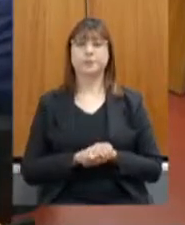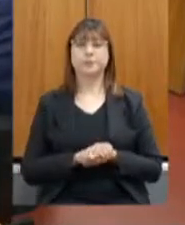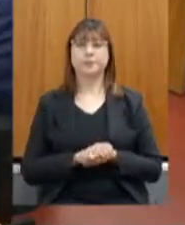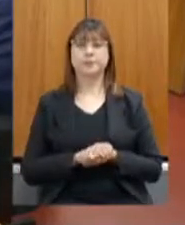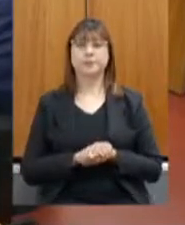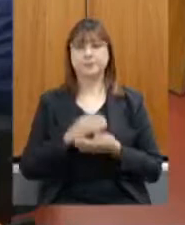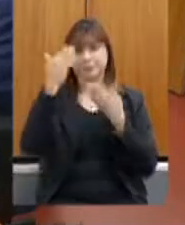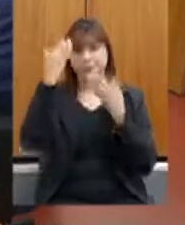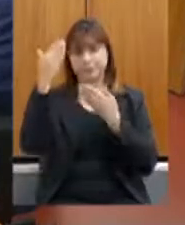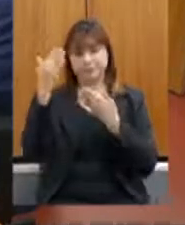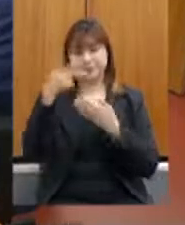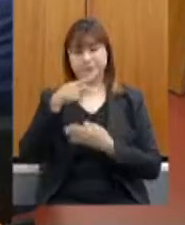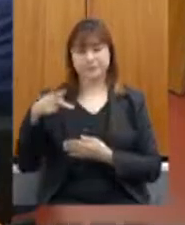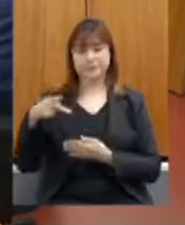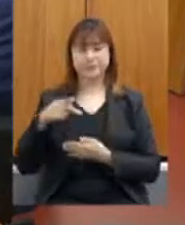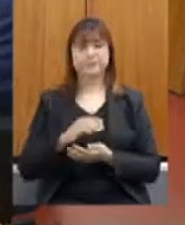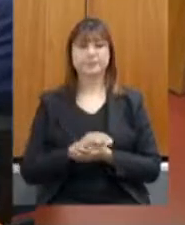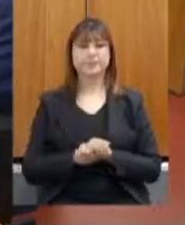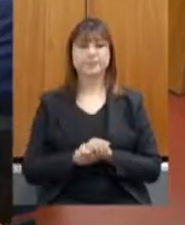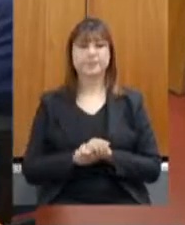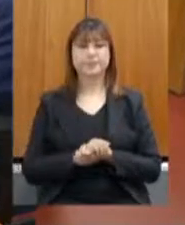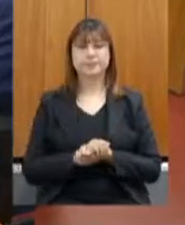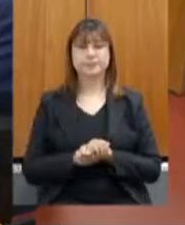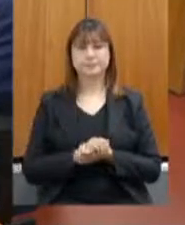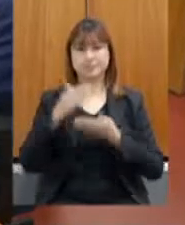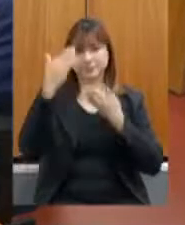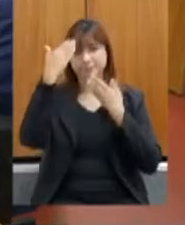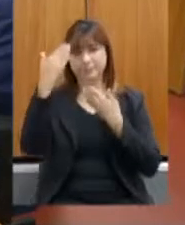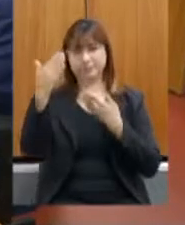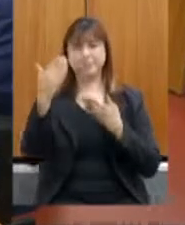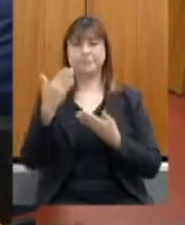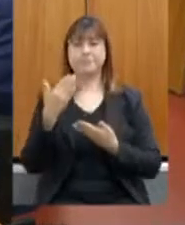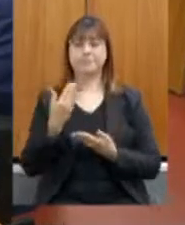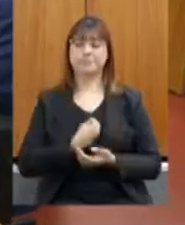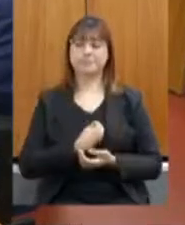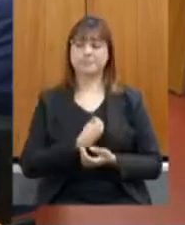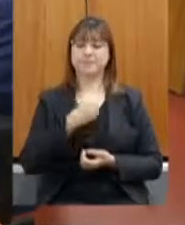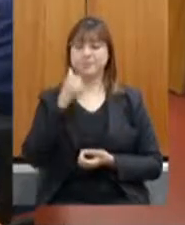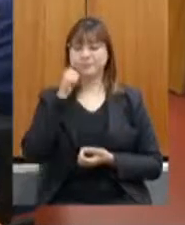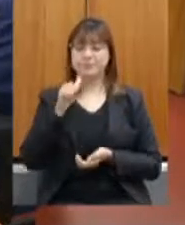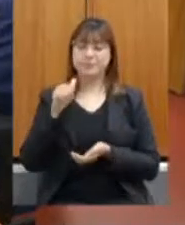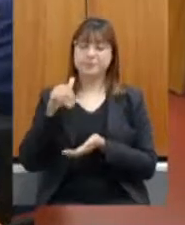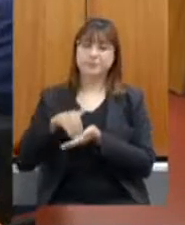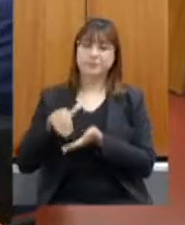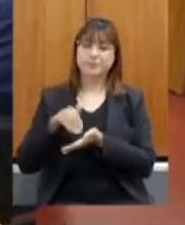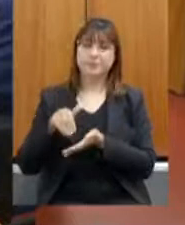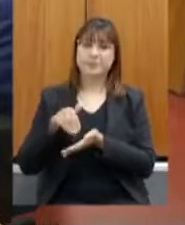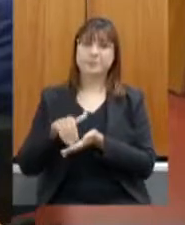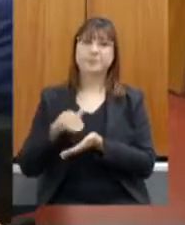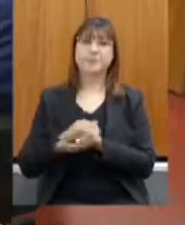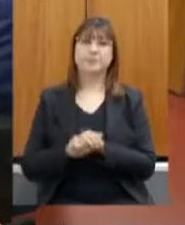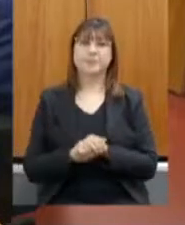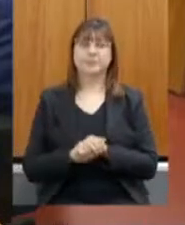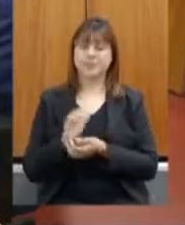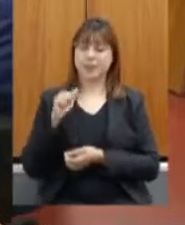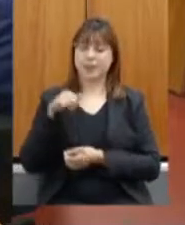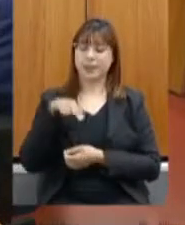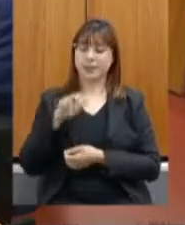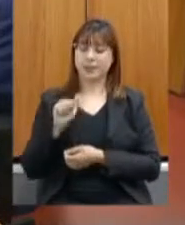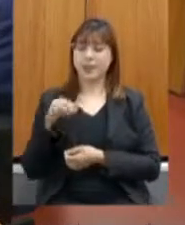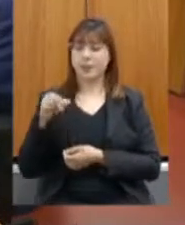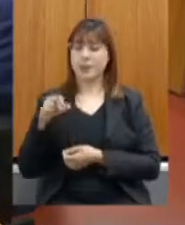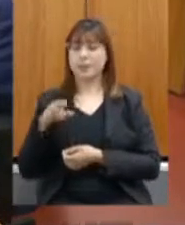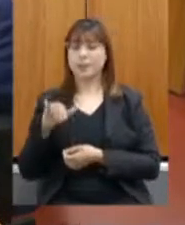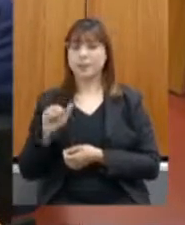Obrigada, presidente. Quero agradecer a presença da nossa secretária de Agricultura, Pecuária e Abastecimento, Ana Maria Valentini.